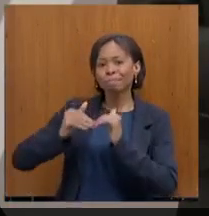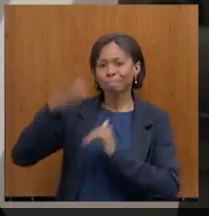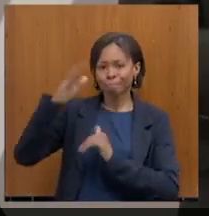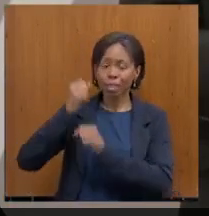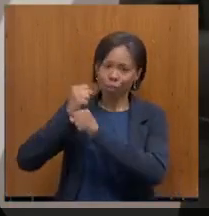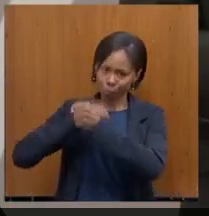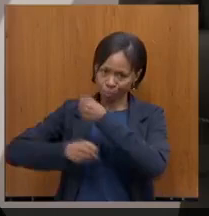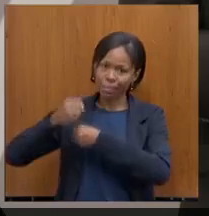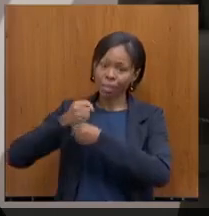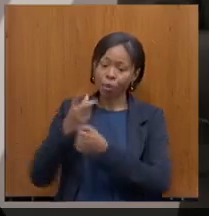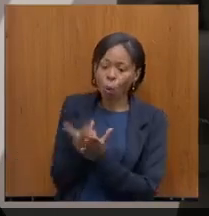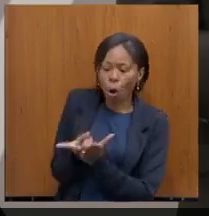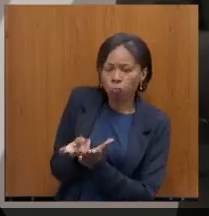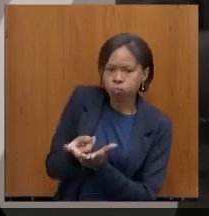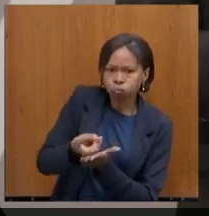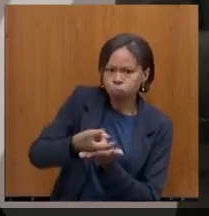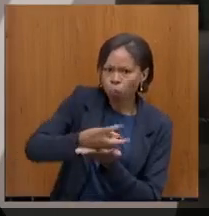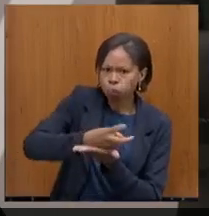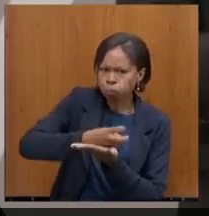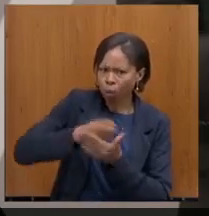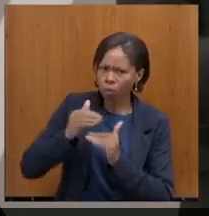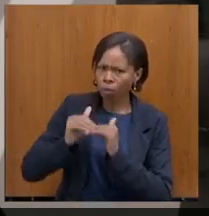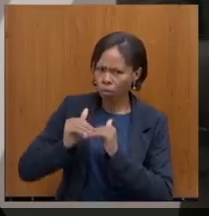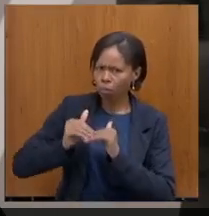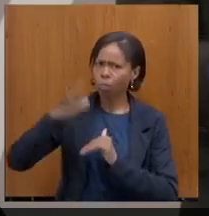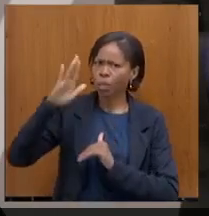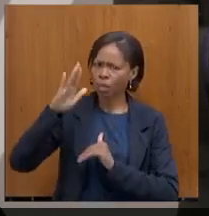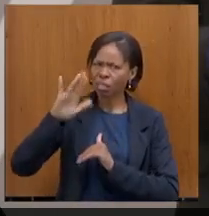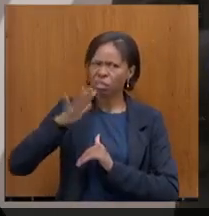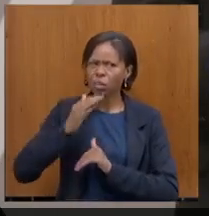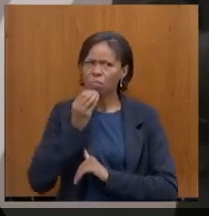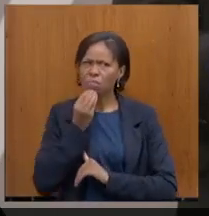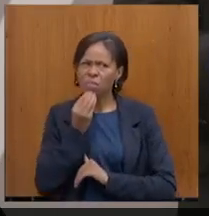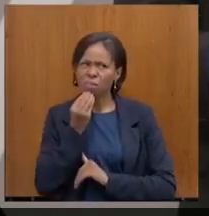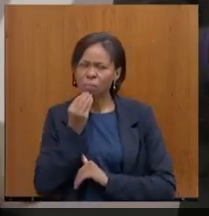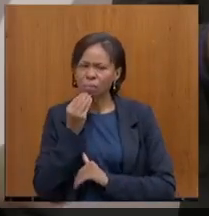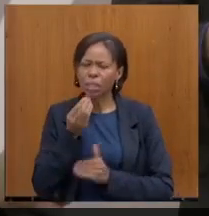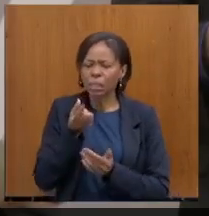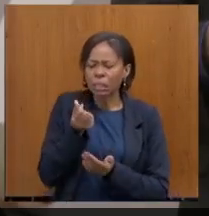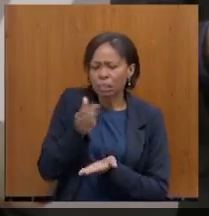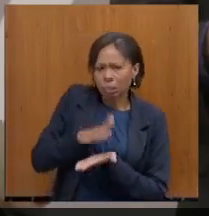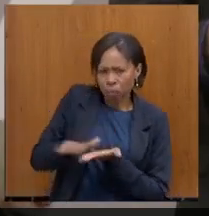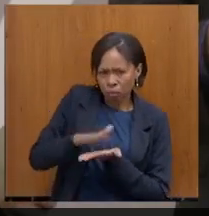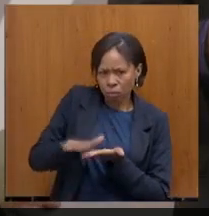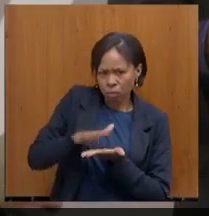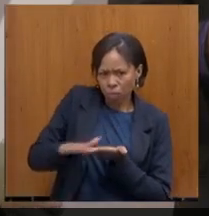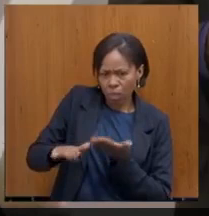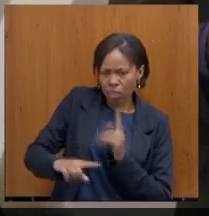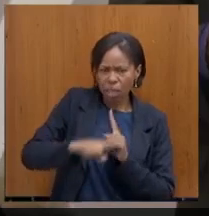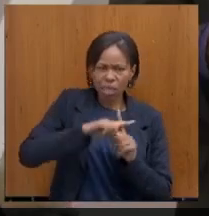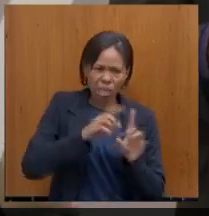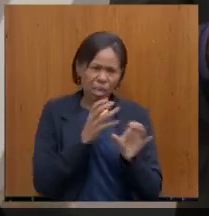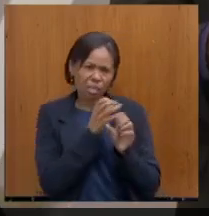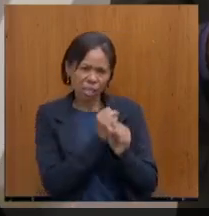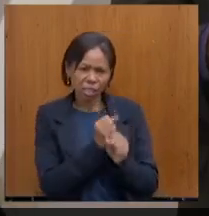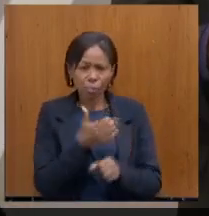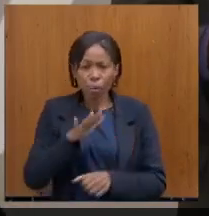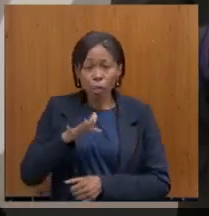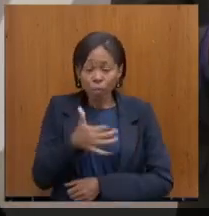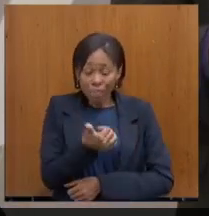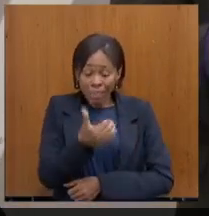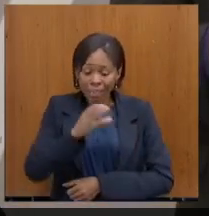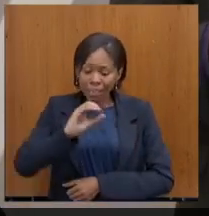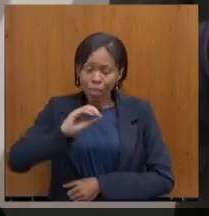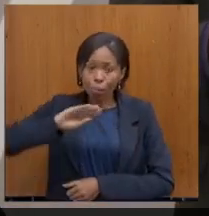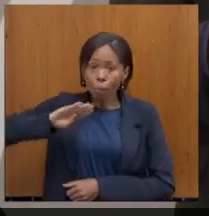Tem uma arrecadação, uma expectativa lá de despesa e receita na ordem de 10 bilhões de reais.